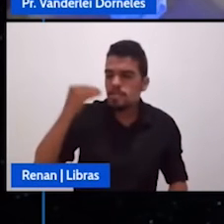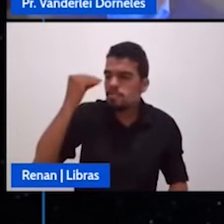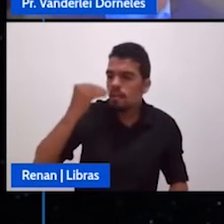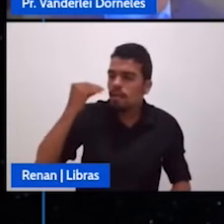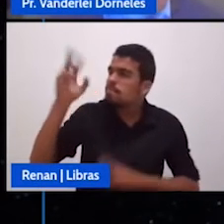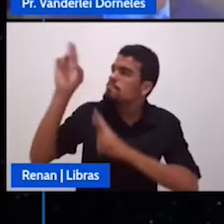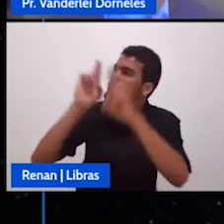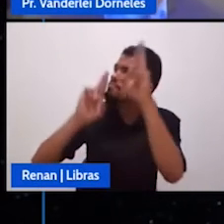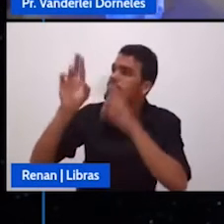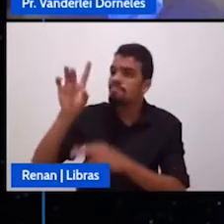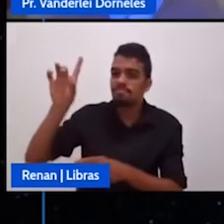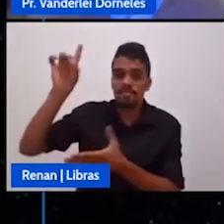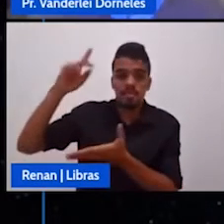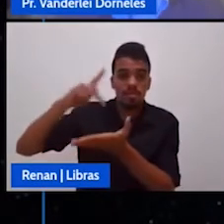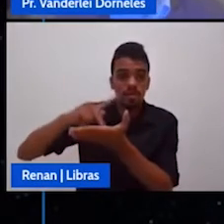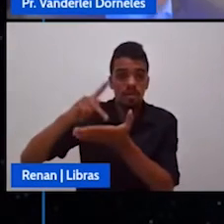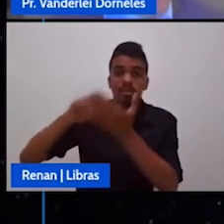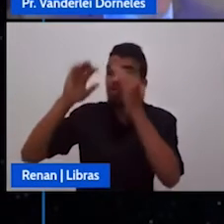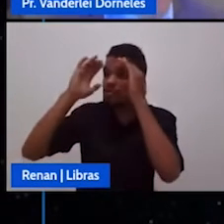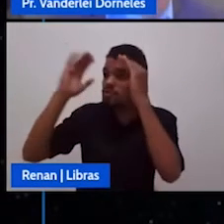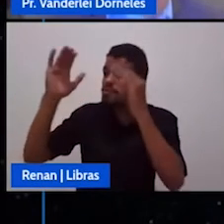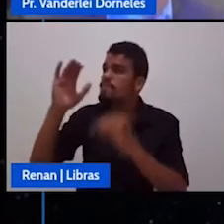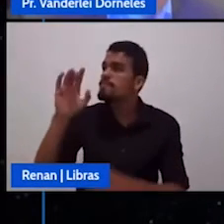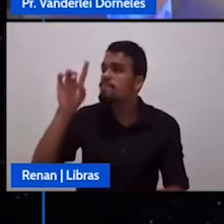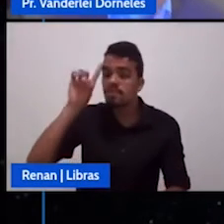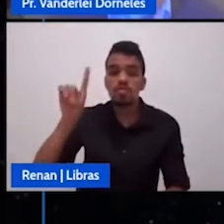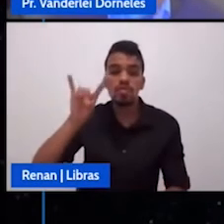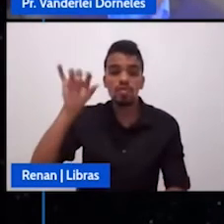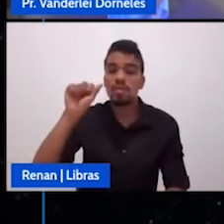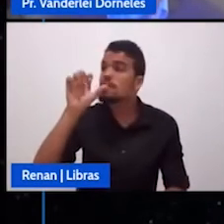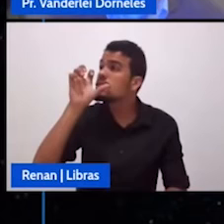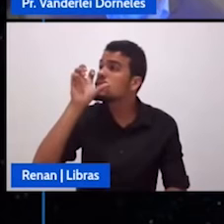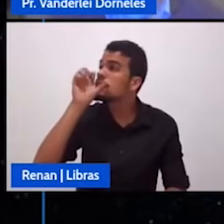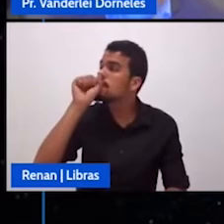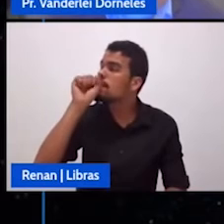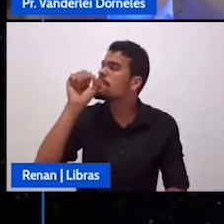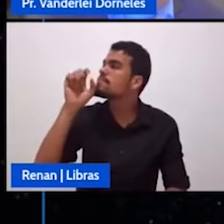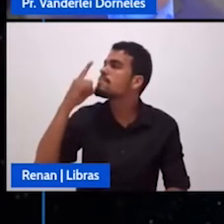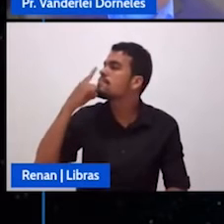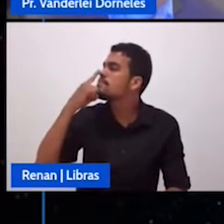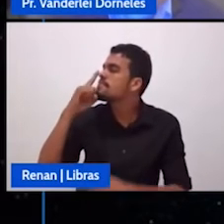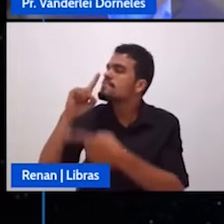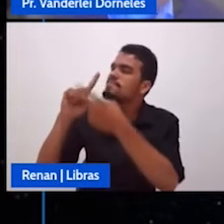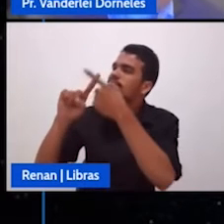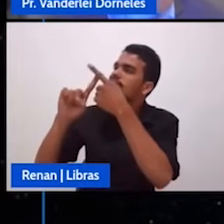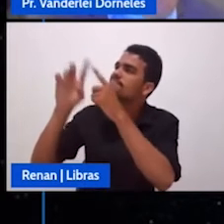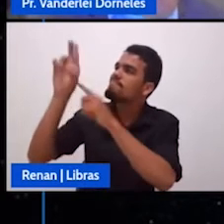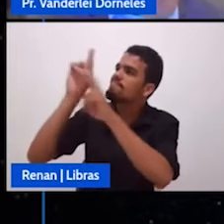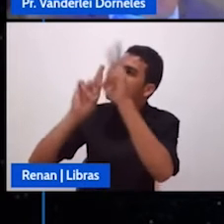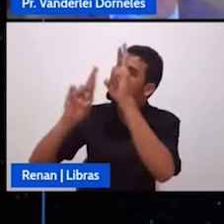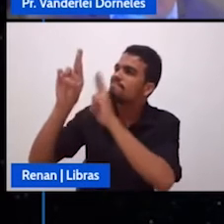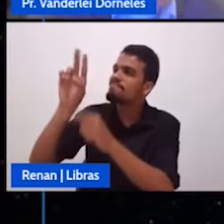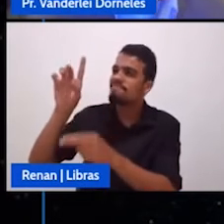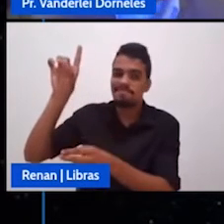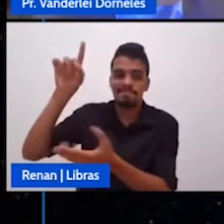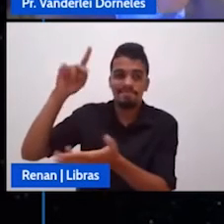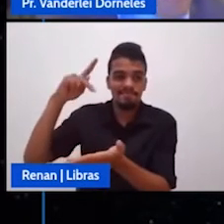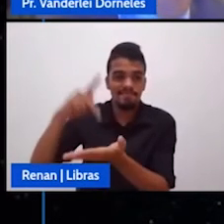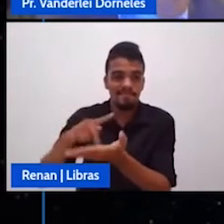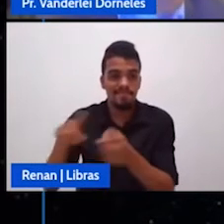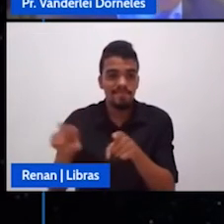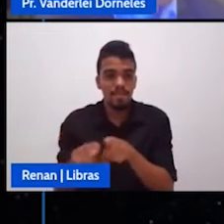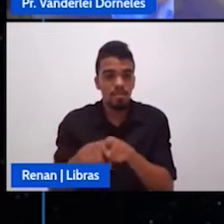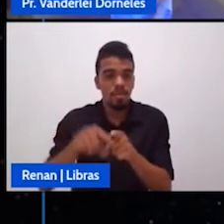observando o dia de sábado entrando em comunhão com Deus somente aqueles que tem uma experiência verdadeira com a justificação pela fé ao